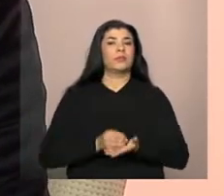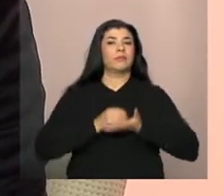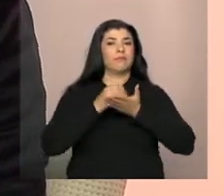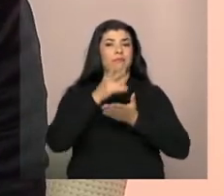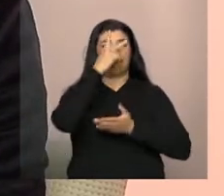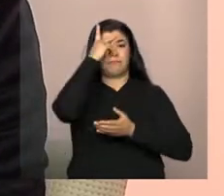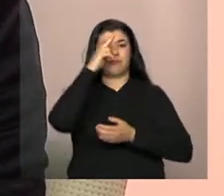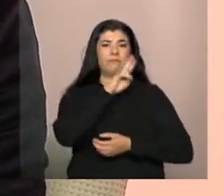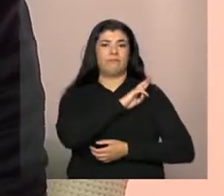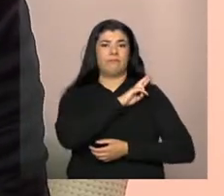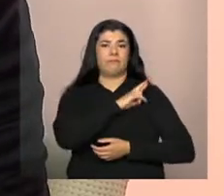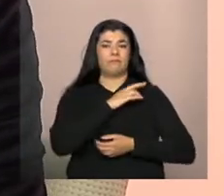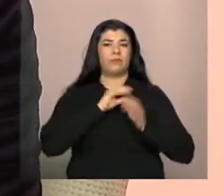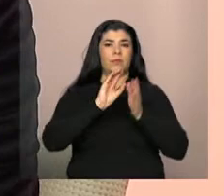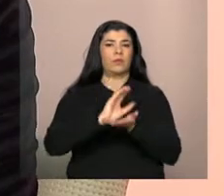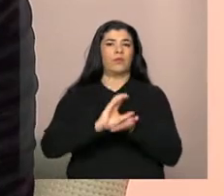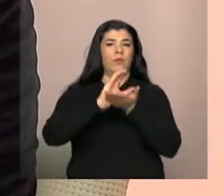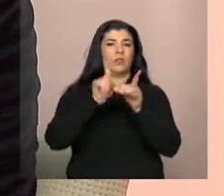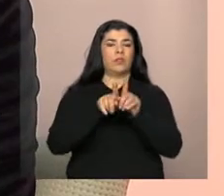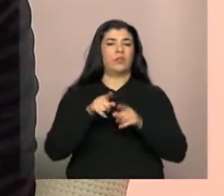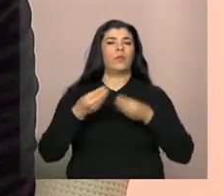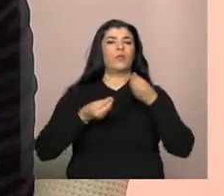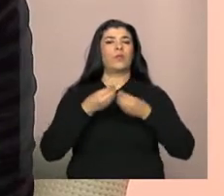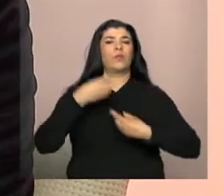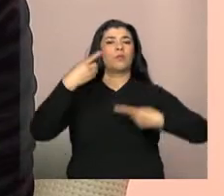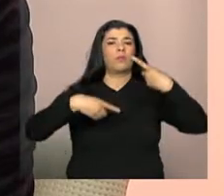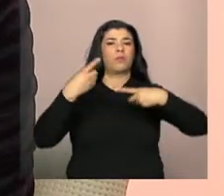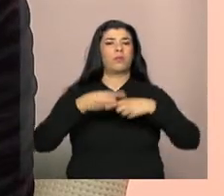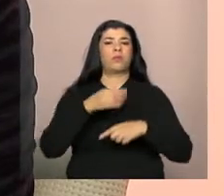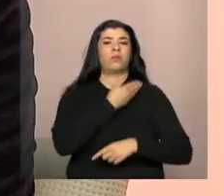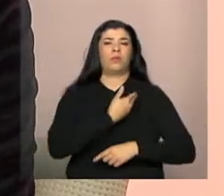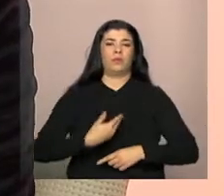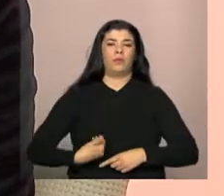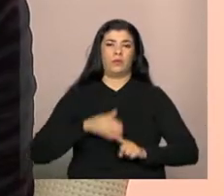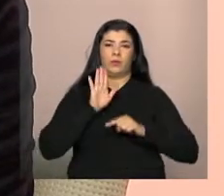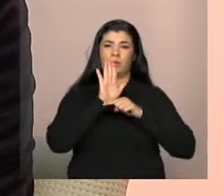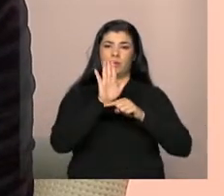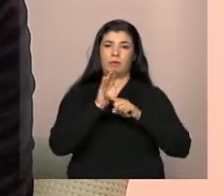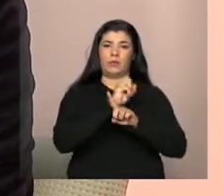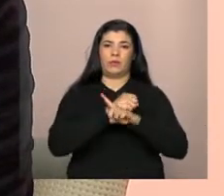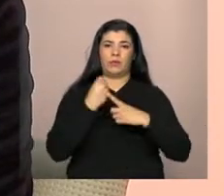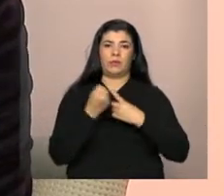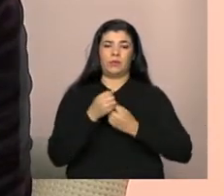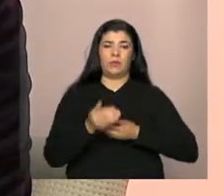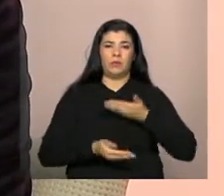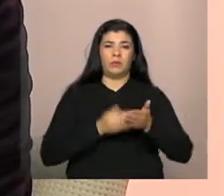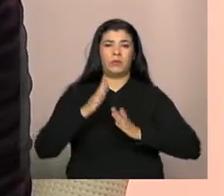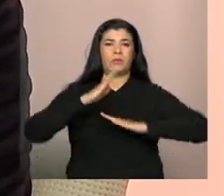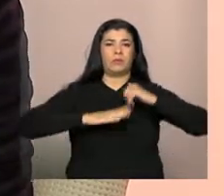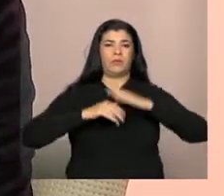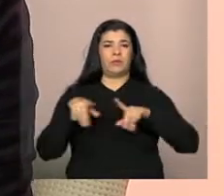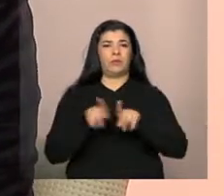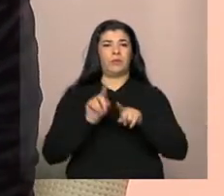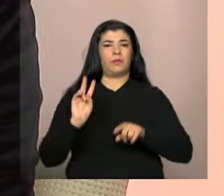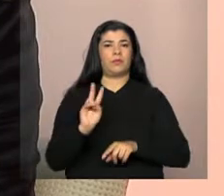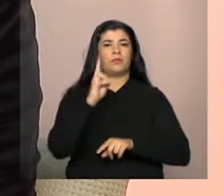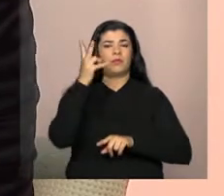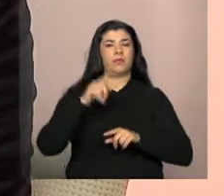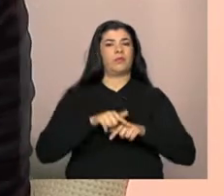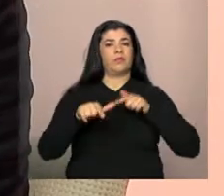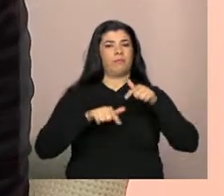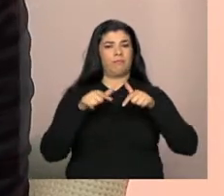gestores e conselheiros da política pública de assistência social no processo de profissionalização e